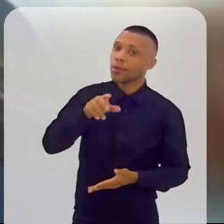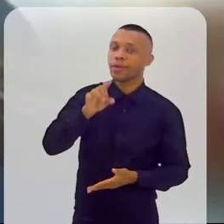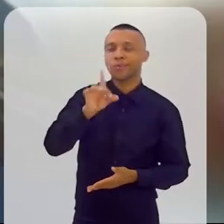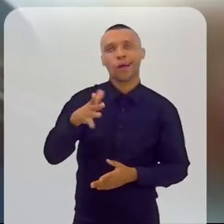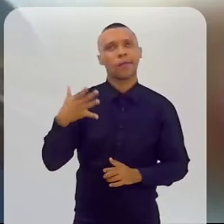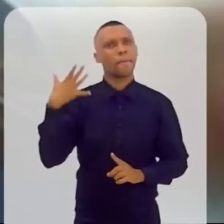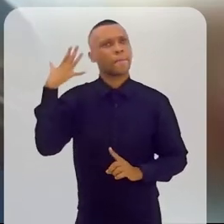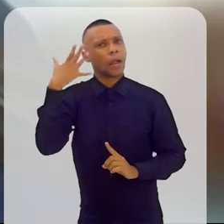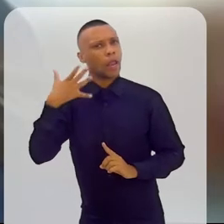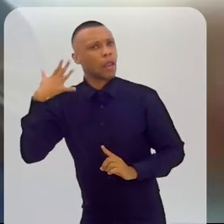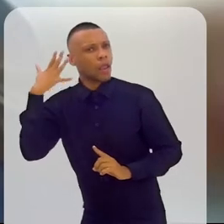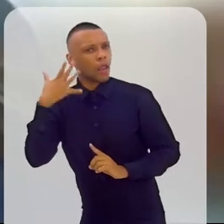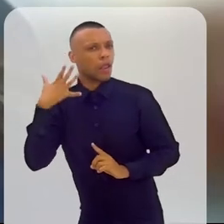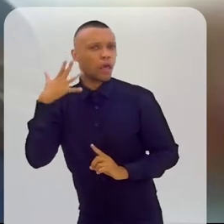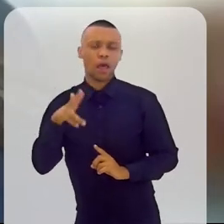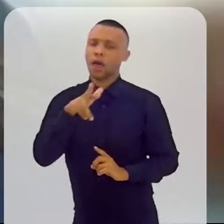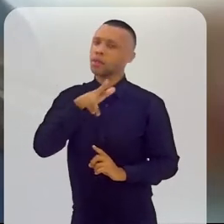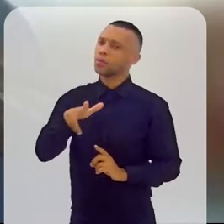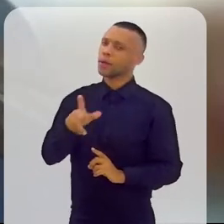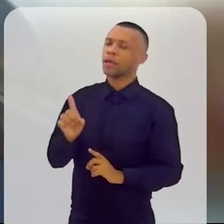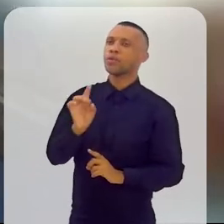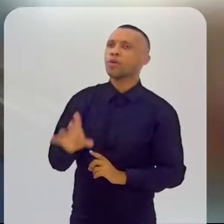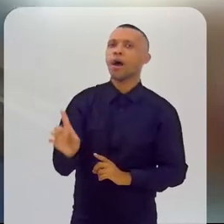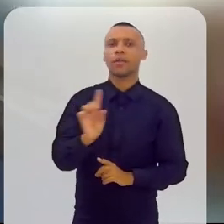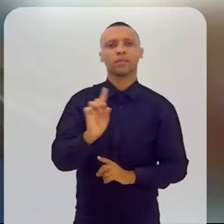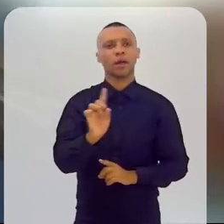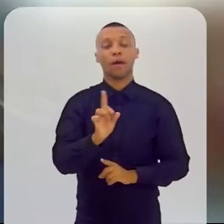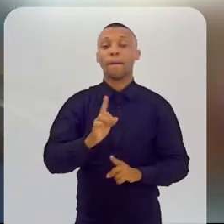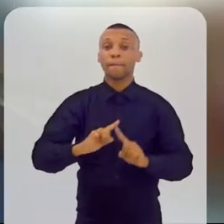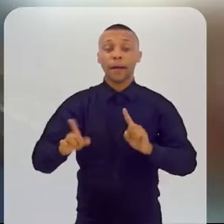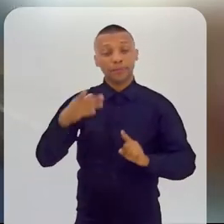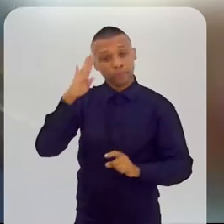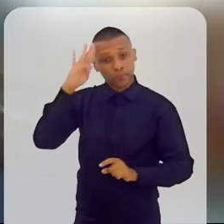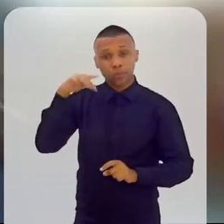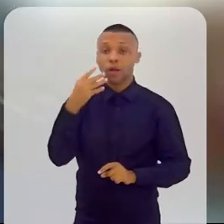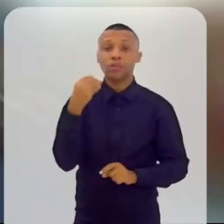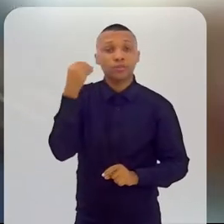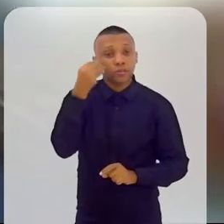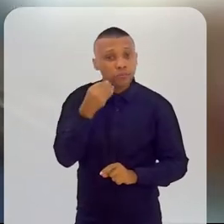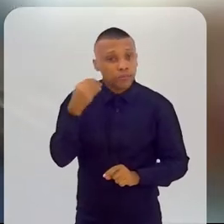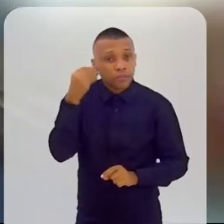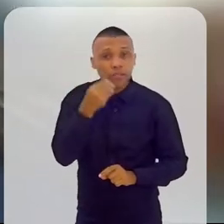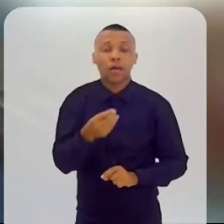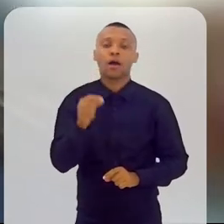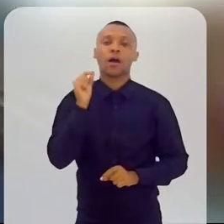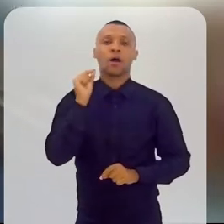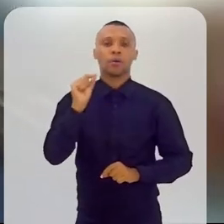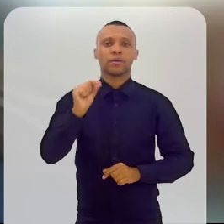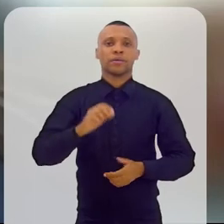termos palestras, mas, sobretudo, vivenciarmos uma